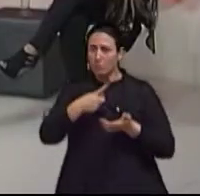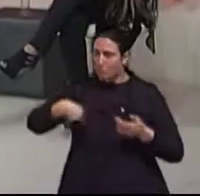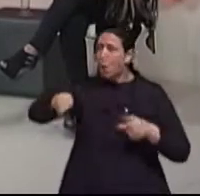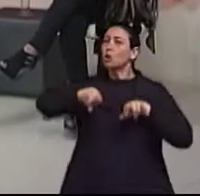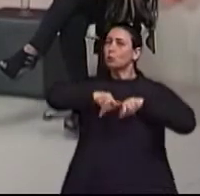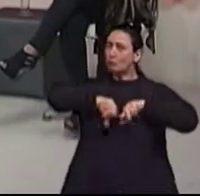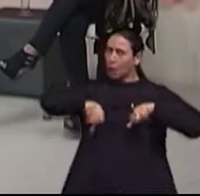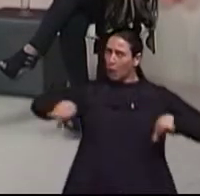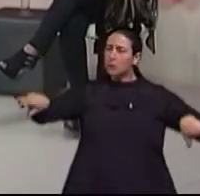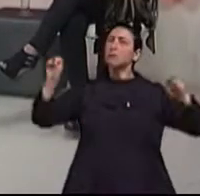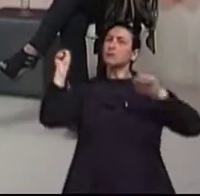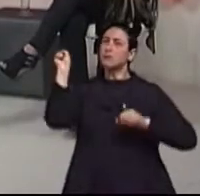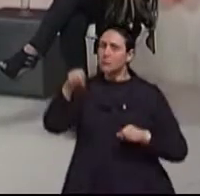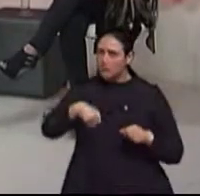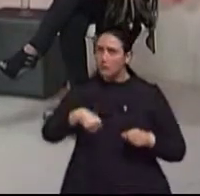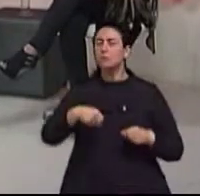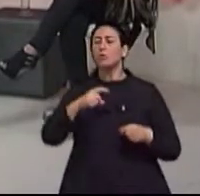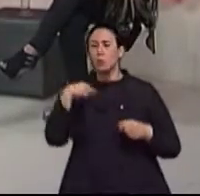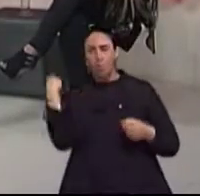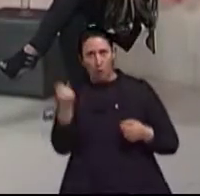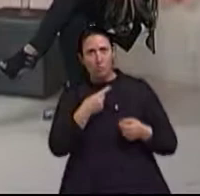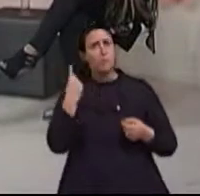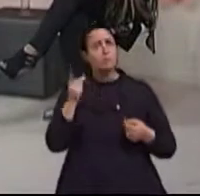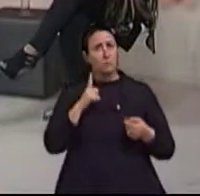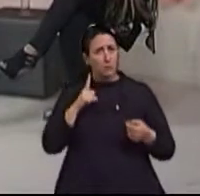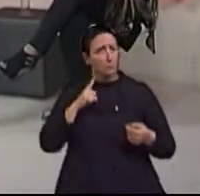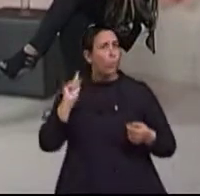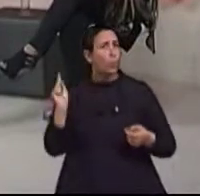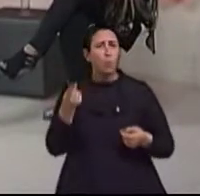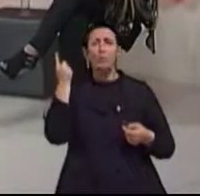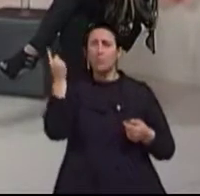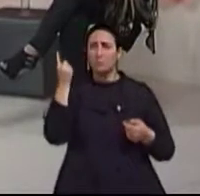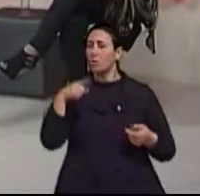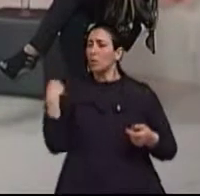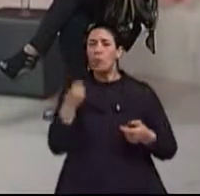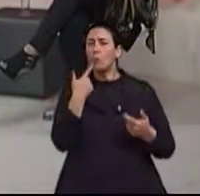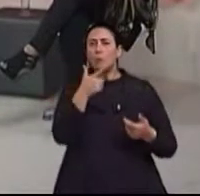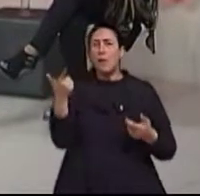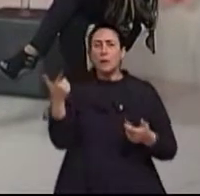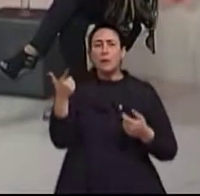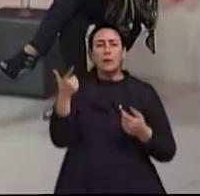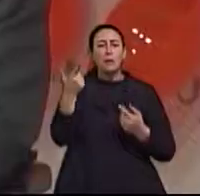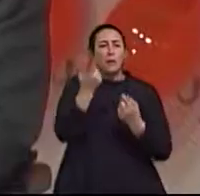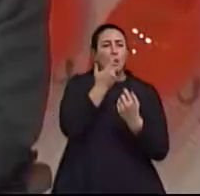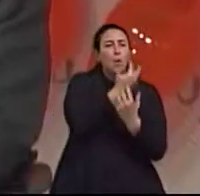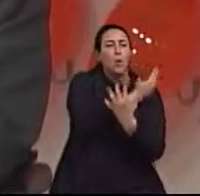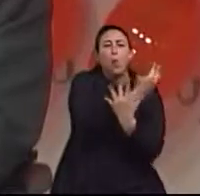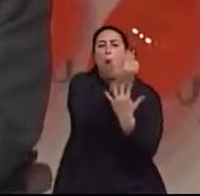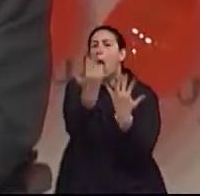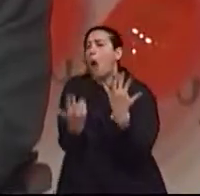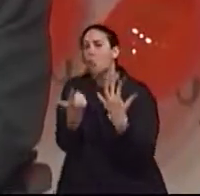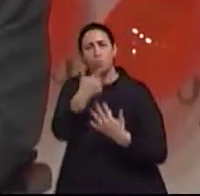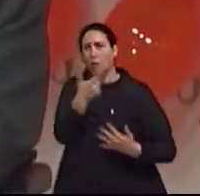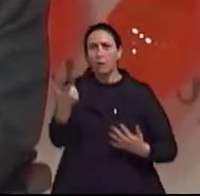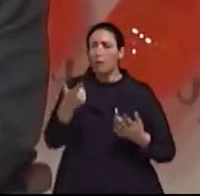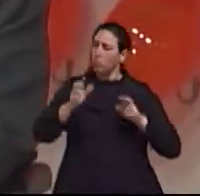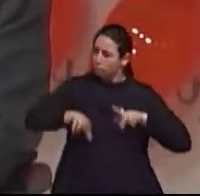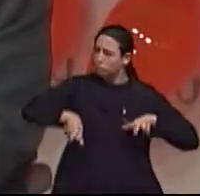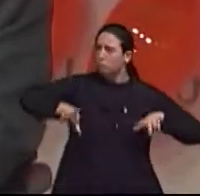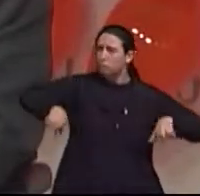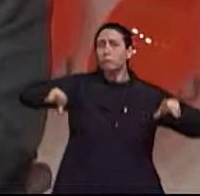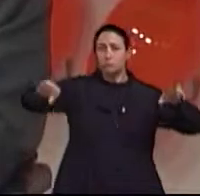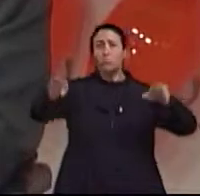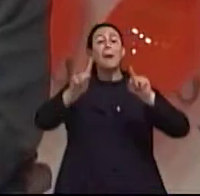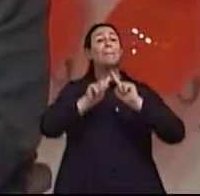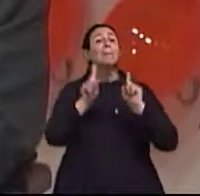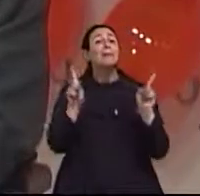é a diferença que nos caracteriza, cada um de nós é único, é singular, não existem dois iguais. Mas a padronização do espaço,